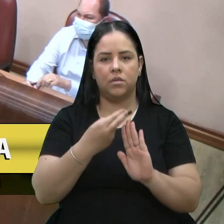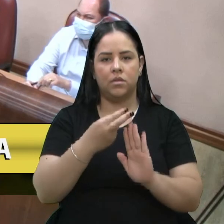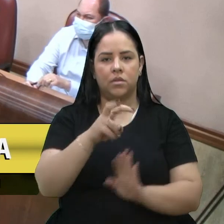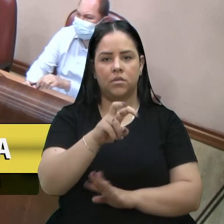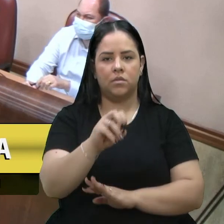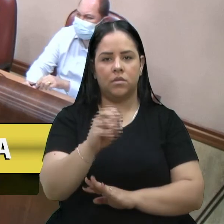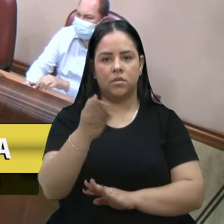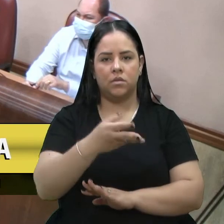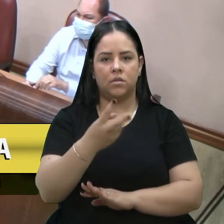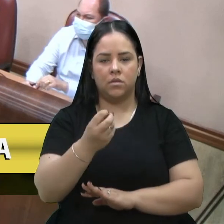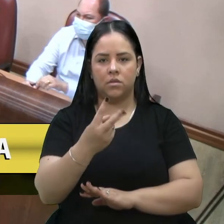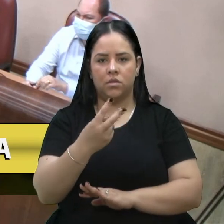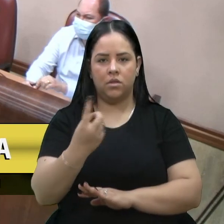Aprovado por número lá.